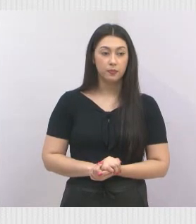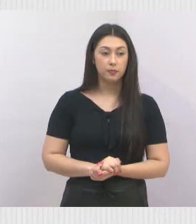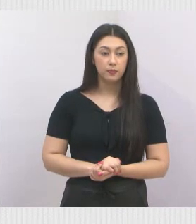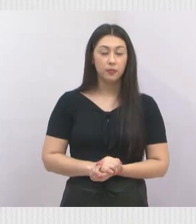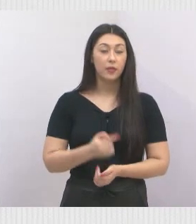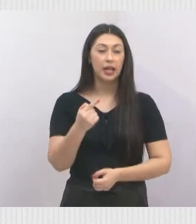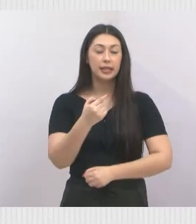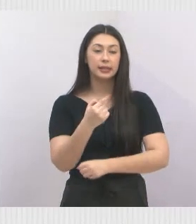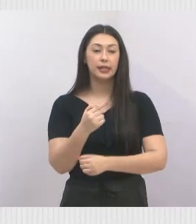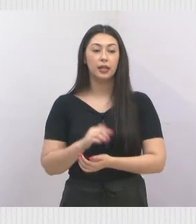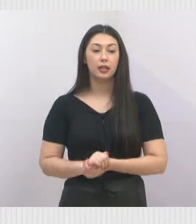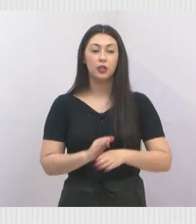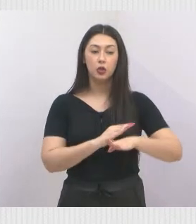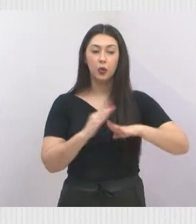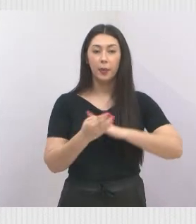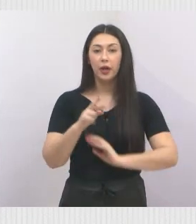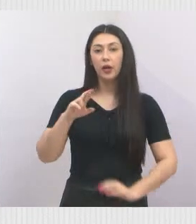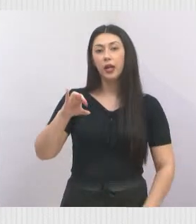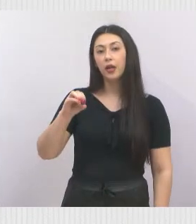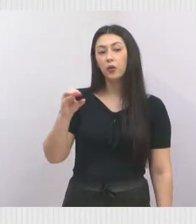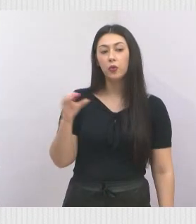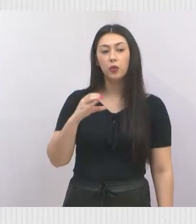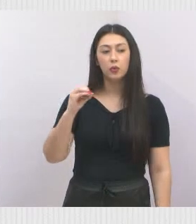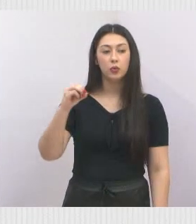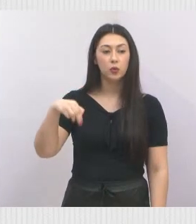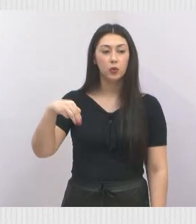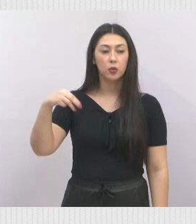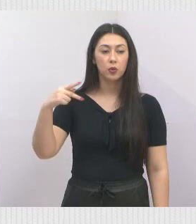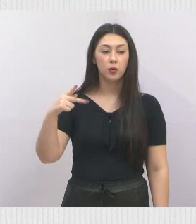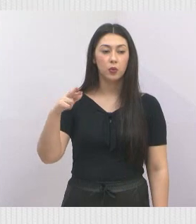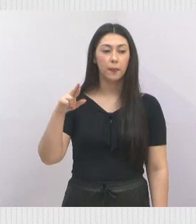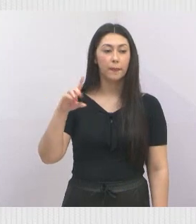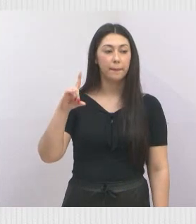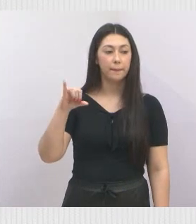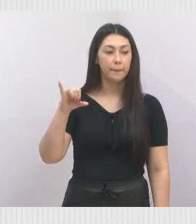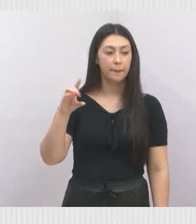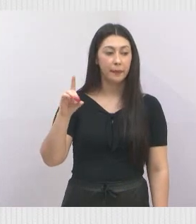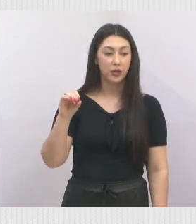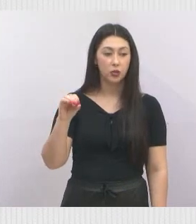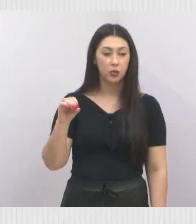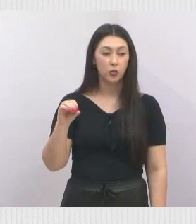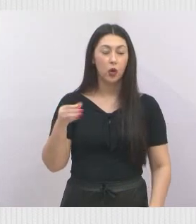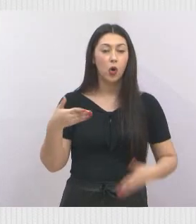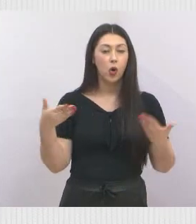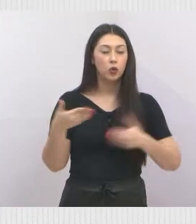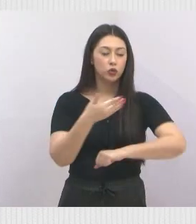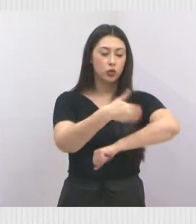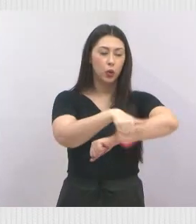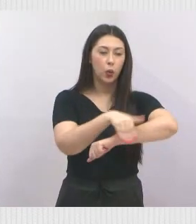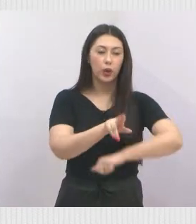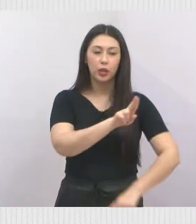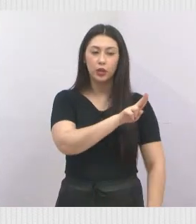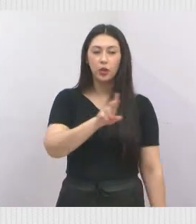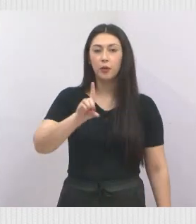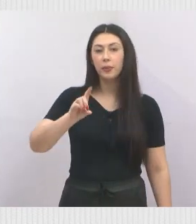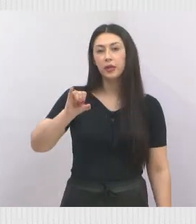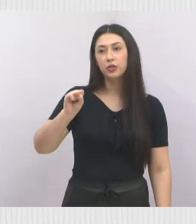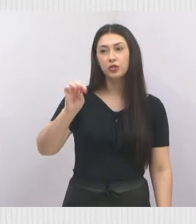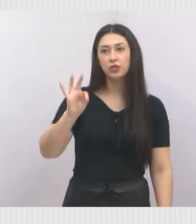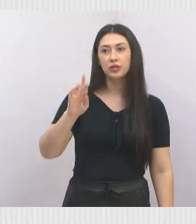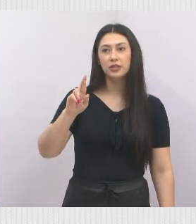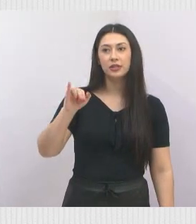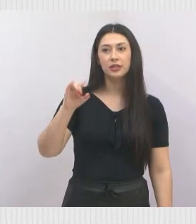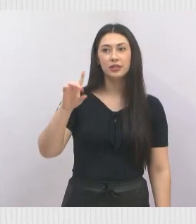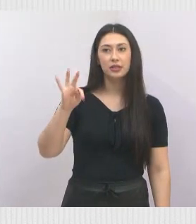Isso aí é lá no Rio Comprido, na Rua Antiga São Paulo, hoje, Rua Distrito